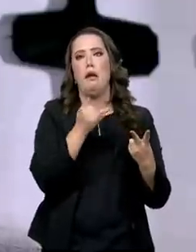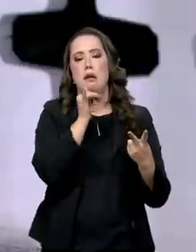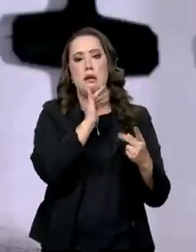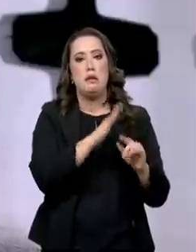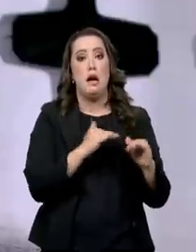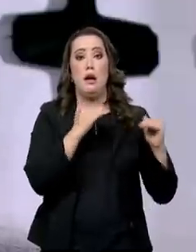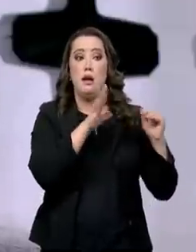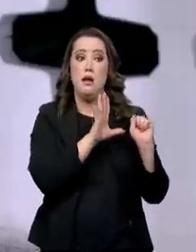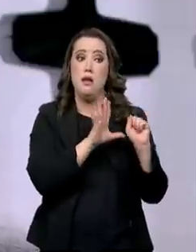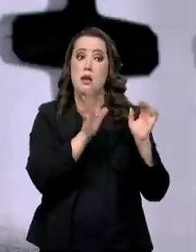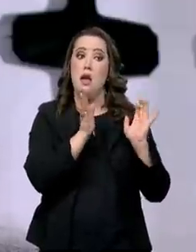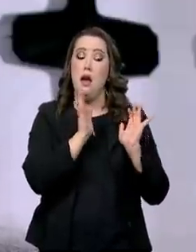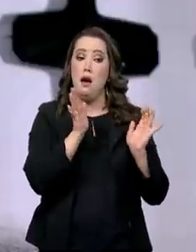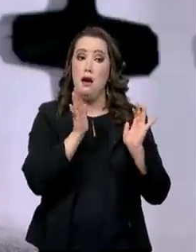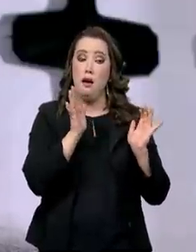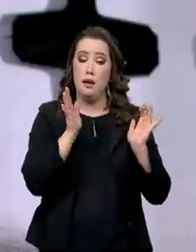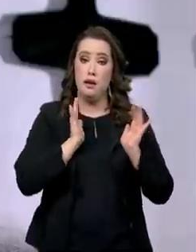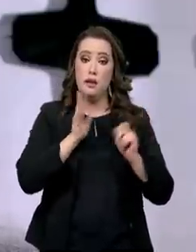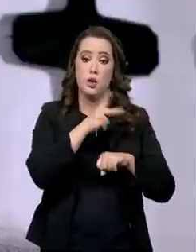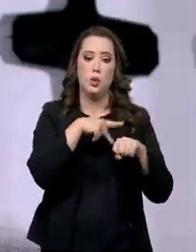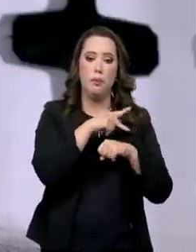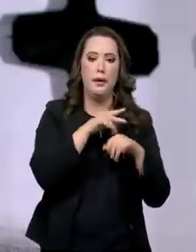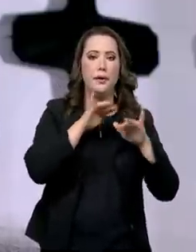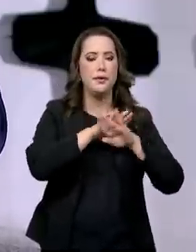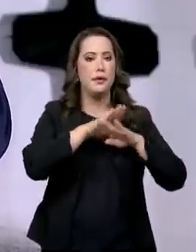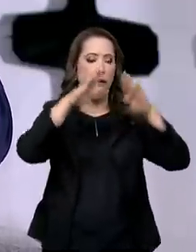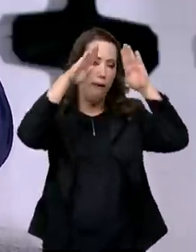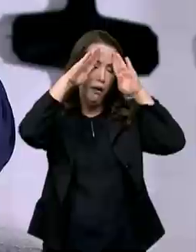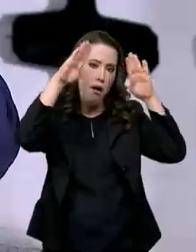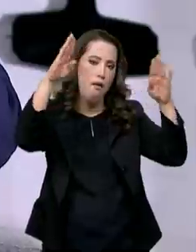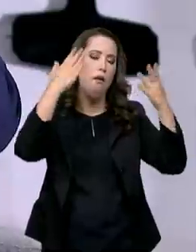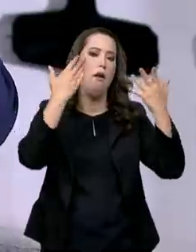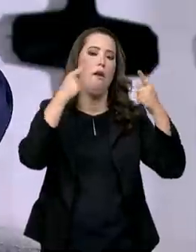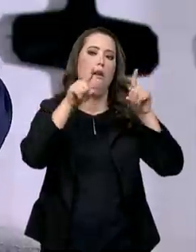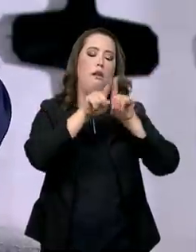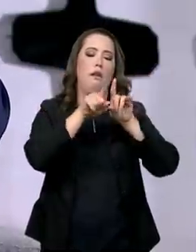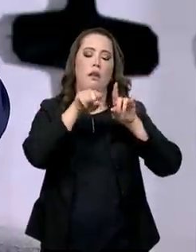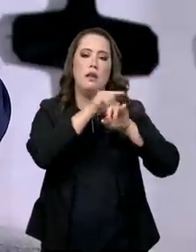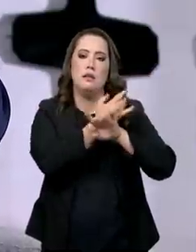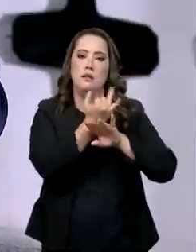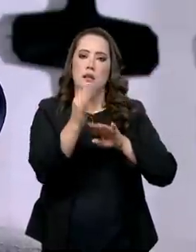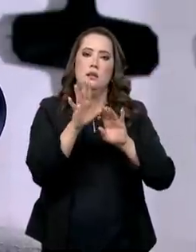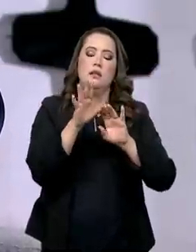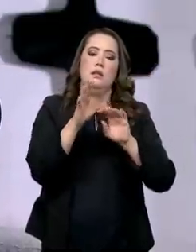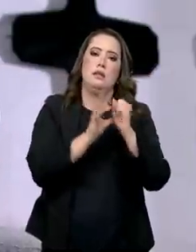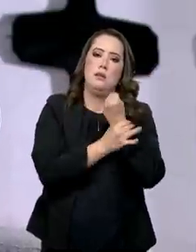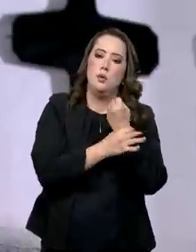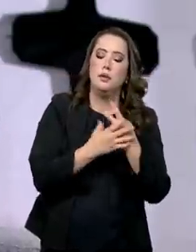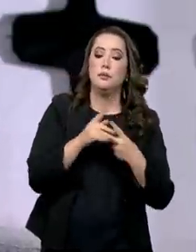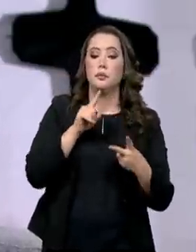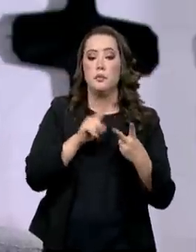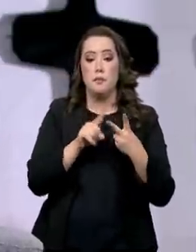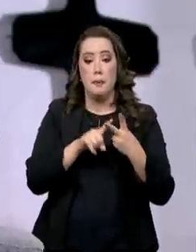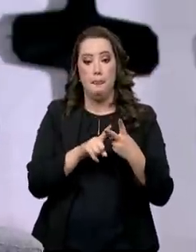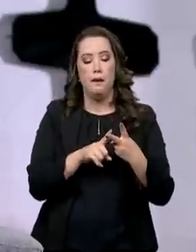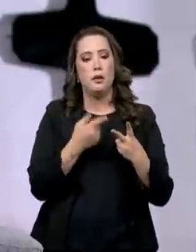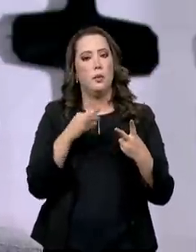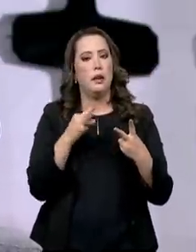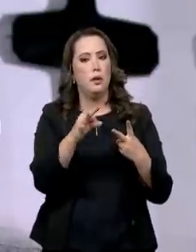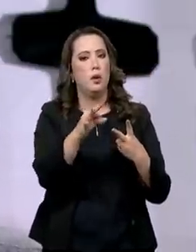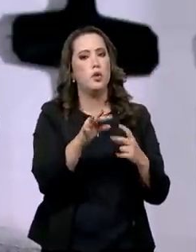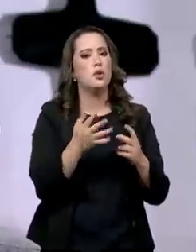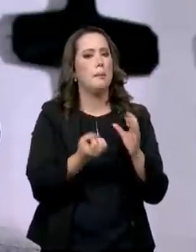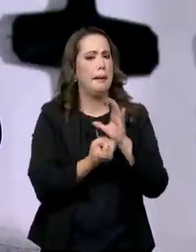a soberania do país, como aeroespacial, nuclear, segurança cibernética, tecnologias para a produção de recursos, de riquezas para o país, como